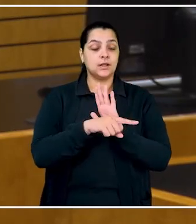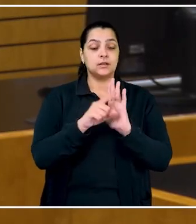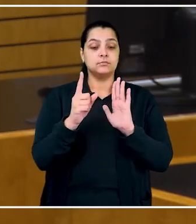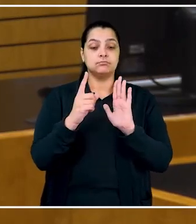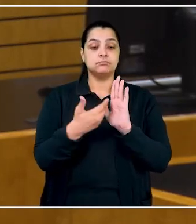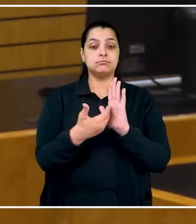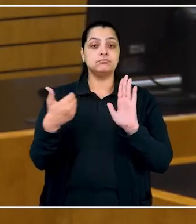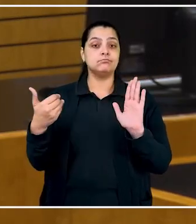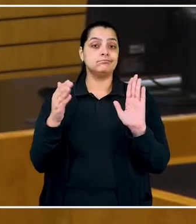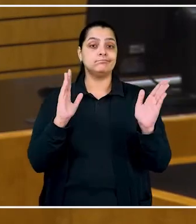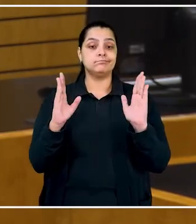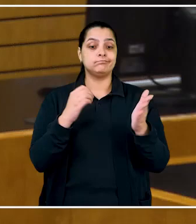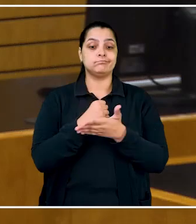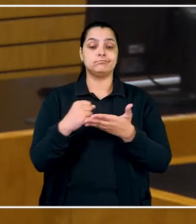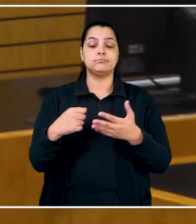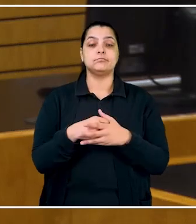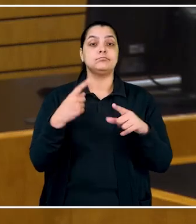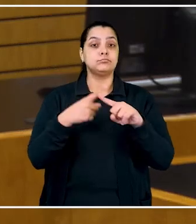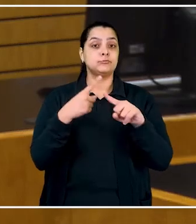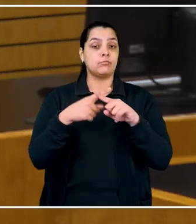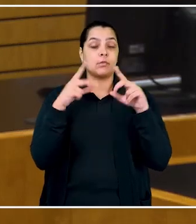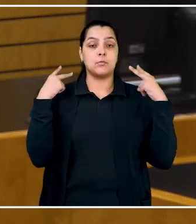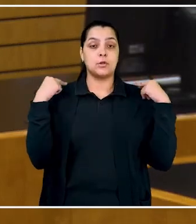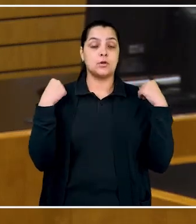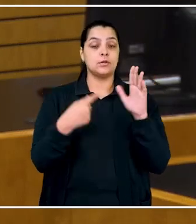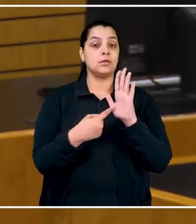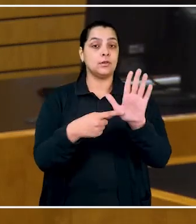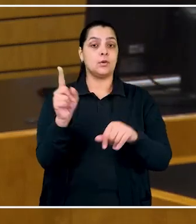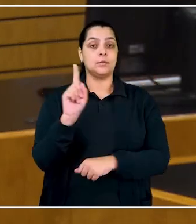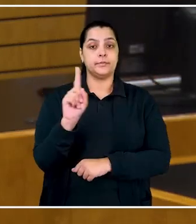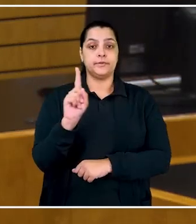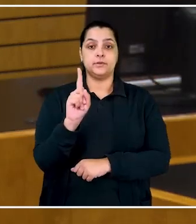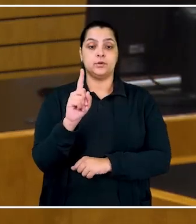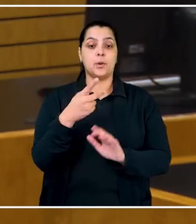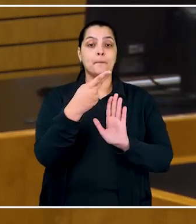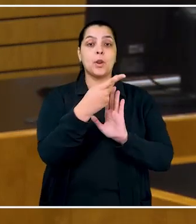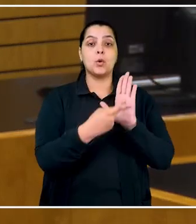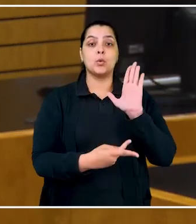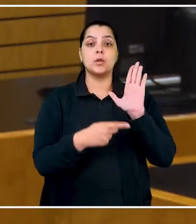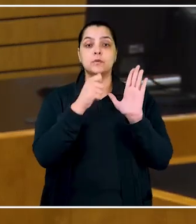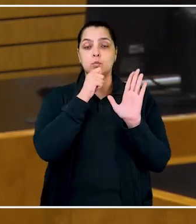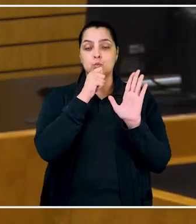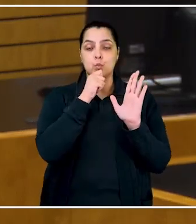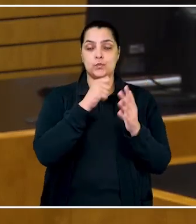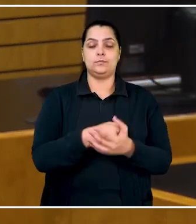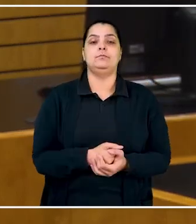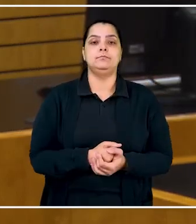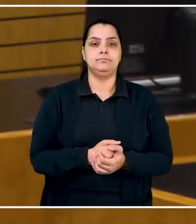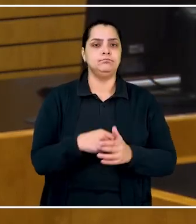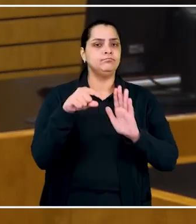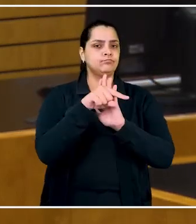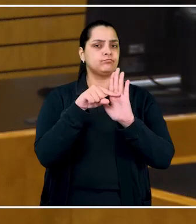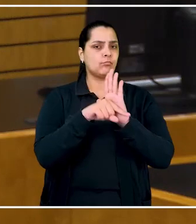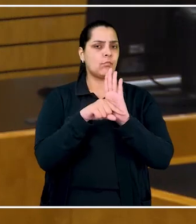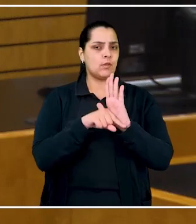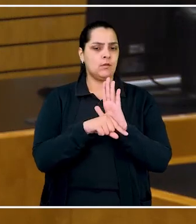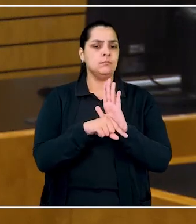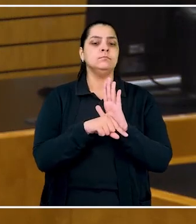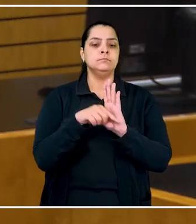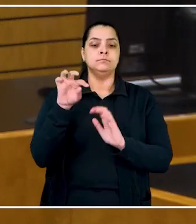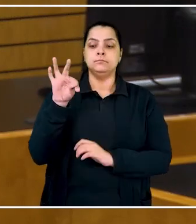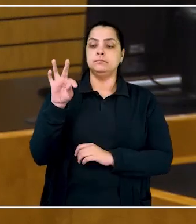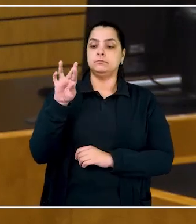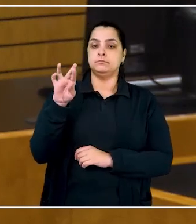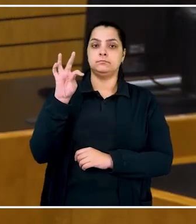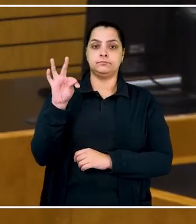analisada. Isso porque o motorista não havia apresentado a procuração. Ao analisar o caso, o